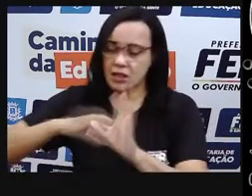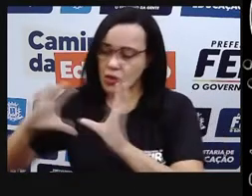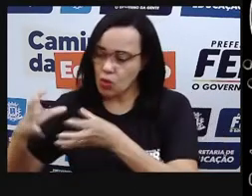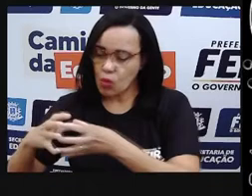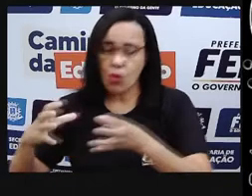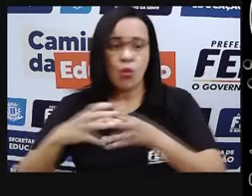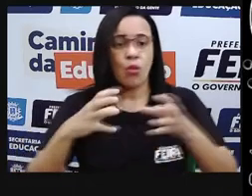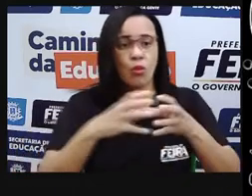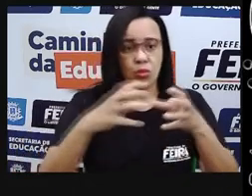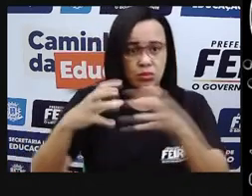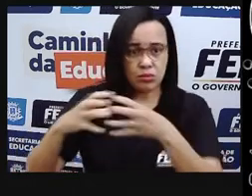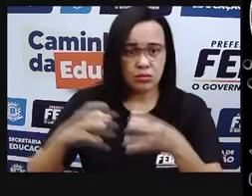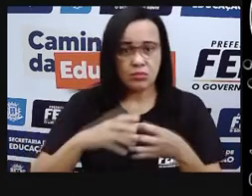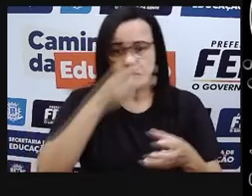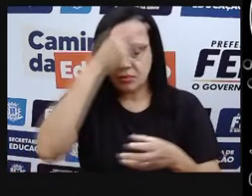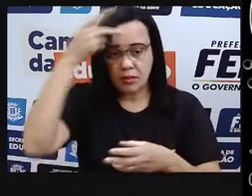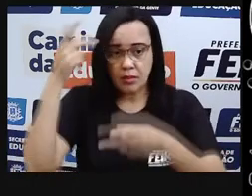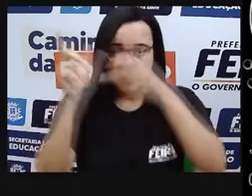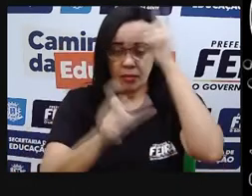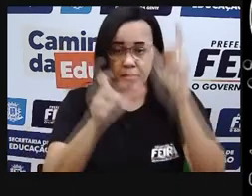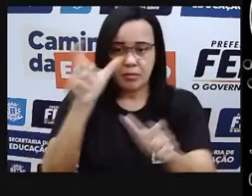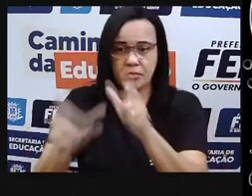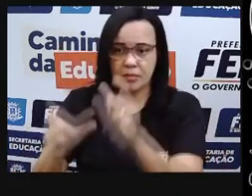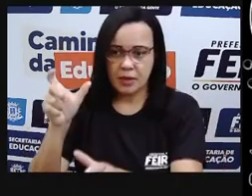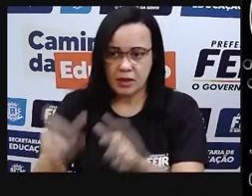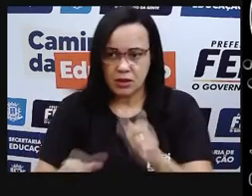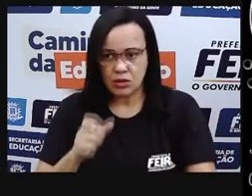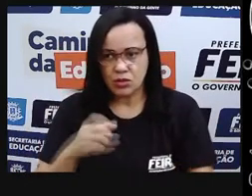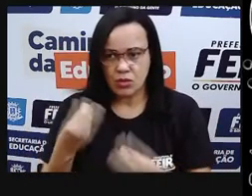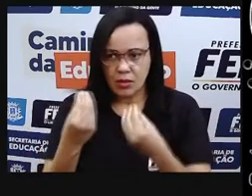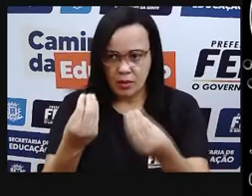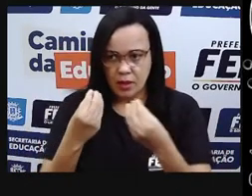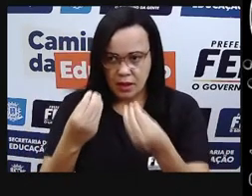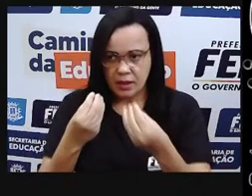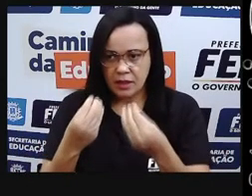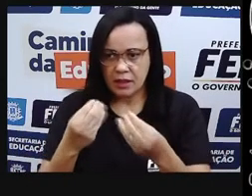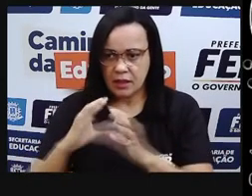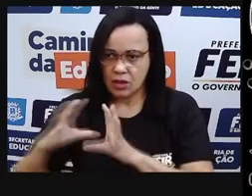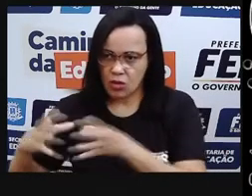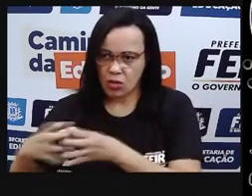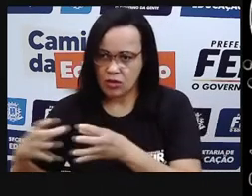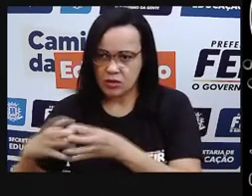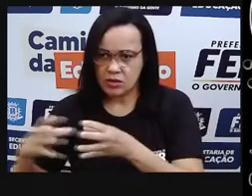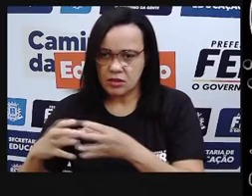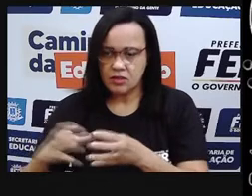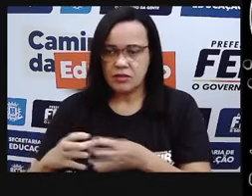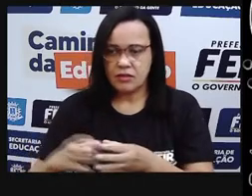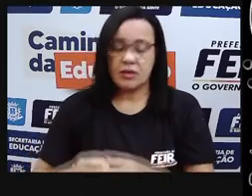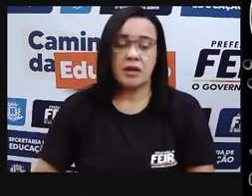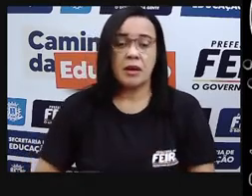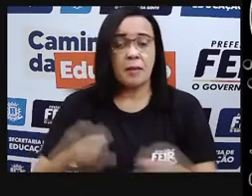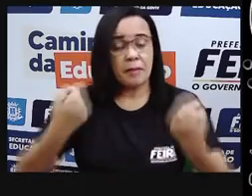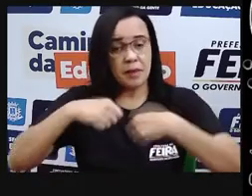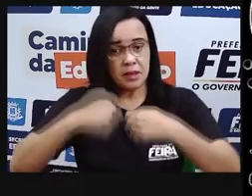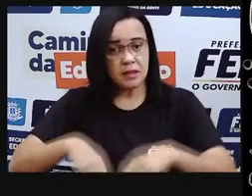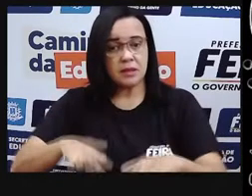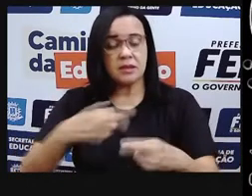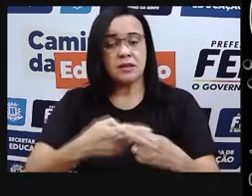possa cada vez mais estar se aperfeiçoando e cada vez mais estar participando com responsabilidade